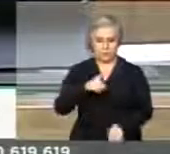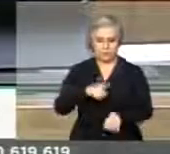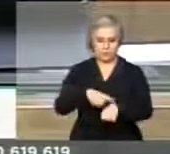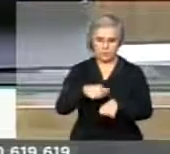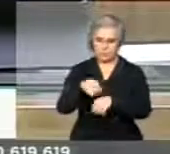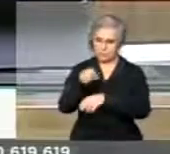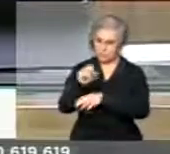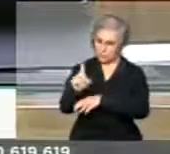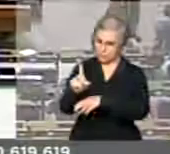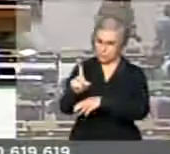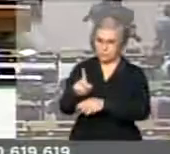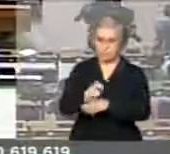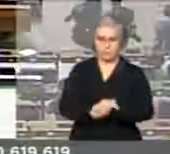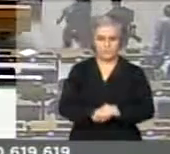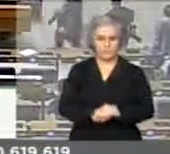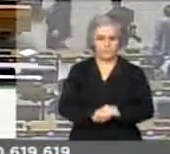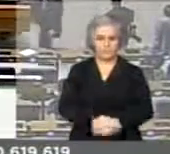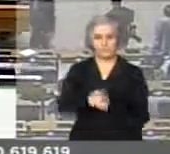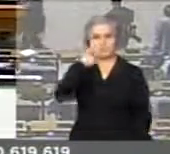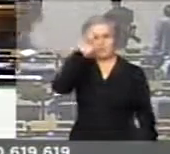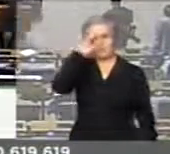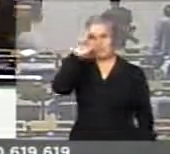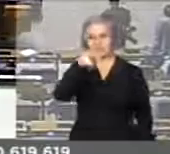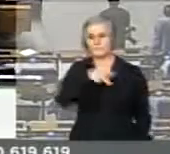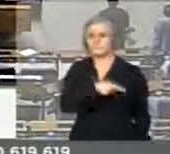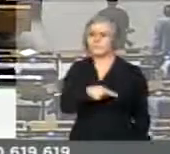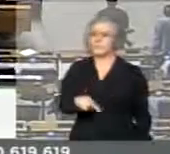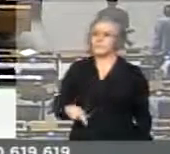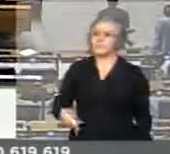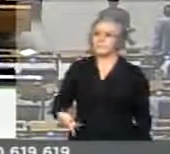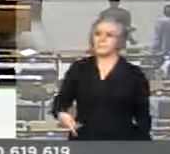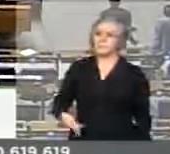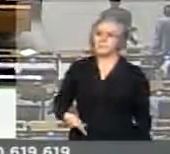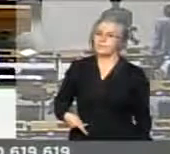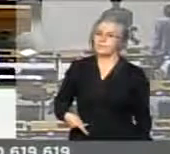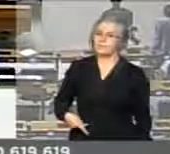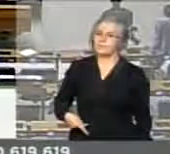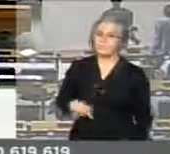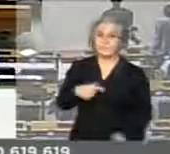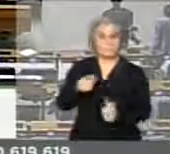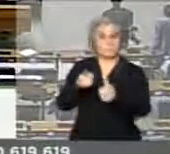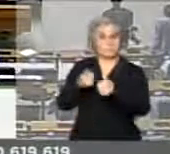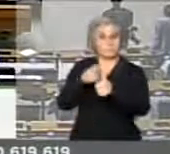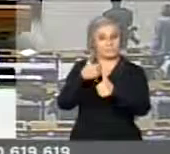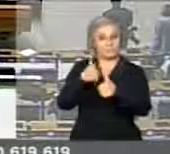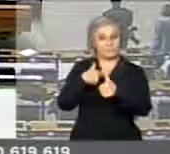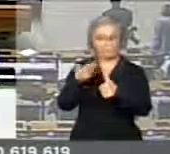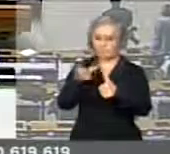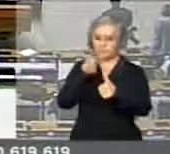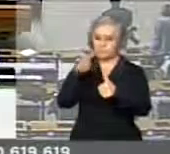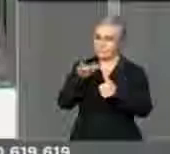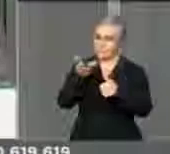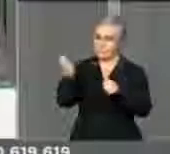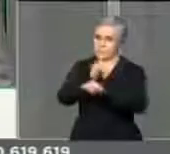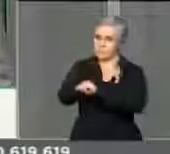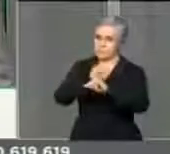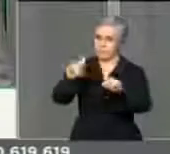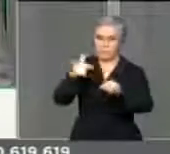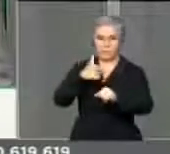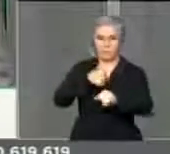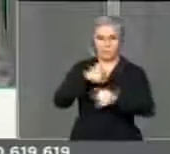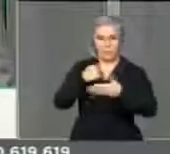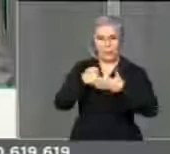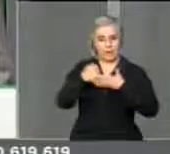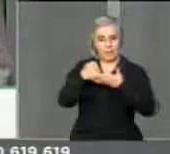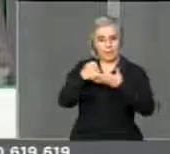Solidariedade. Senhor Presidente, eu quero inicialmente manifestar o meu apoio